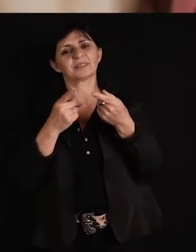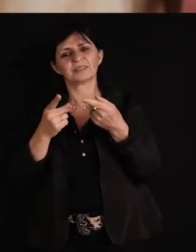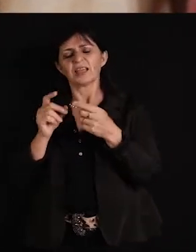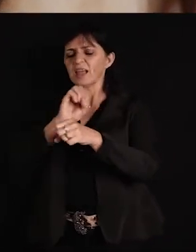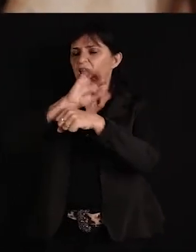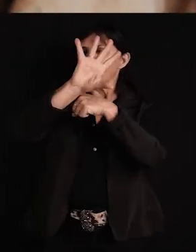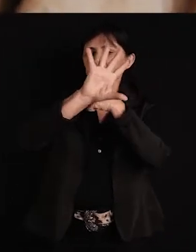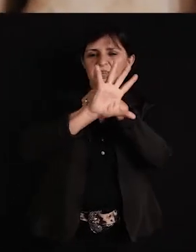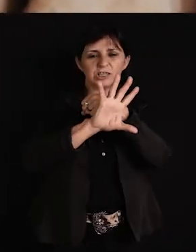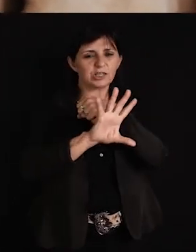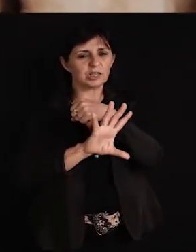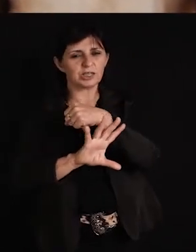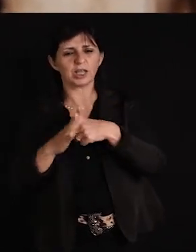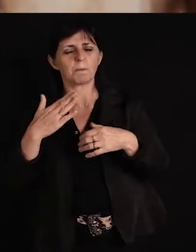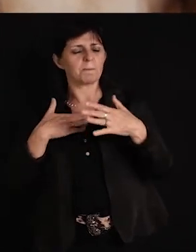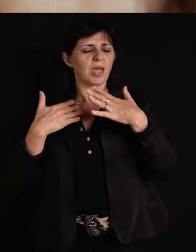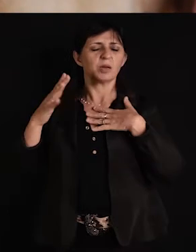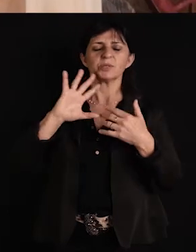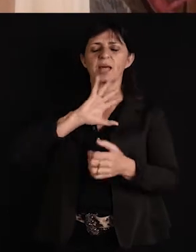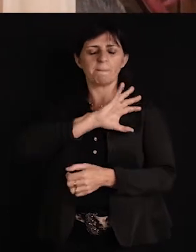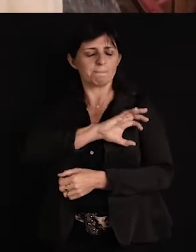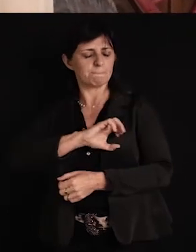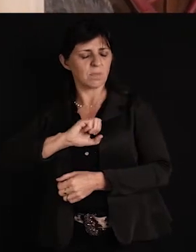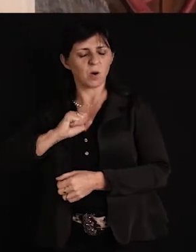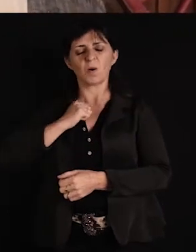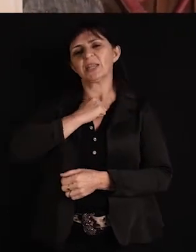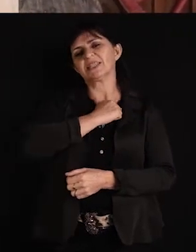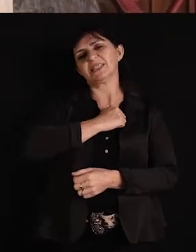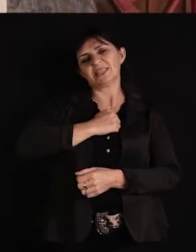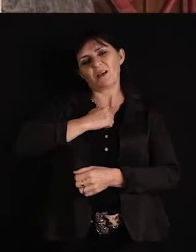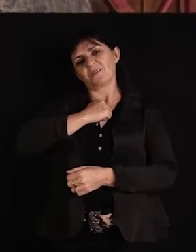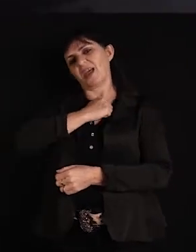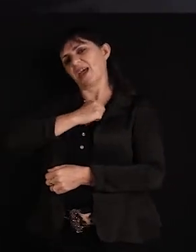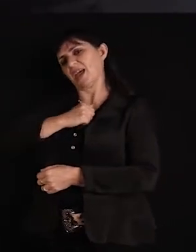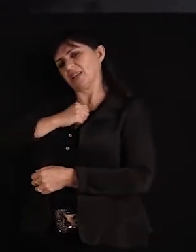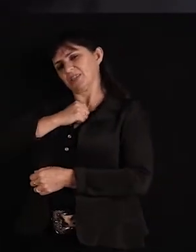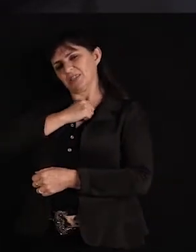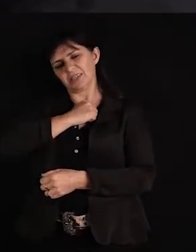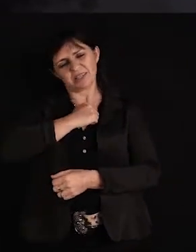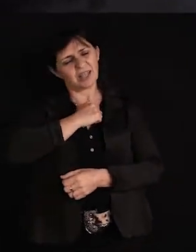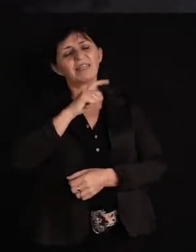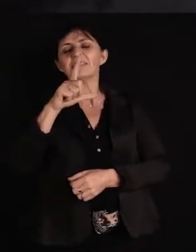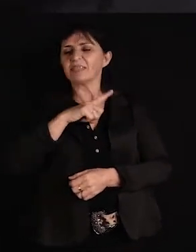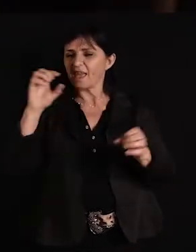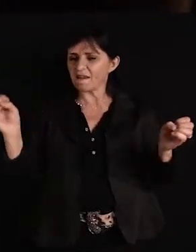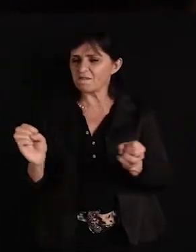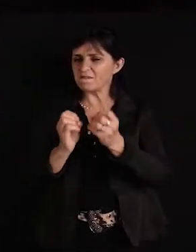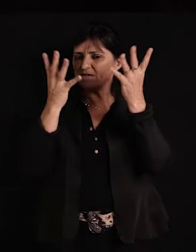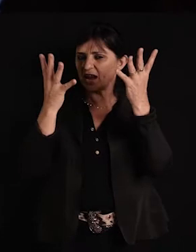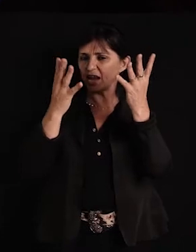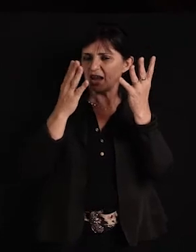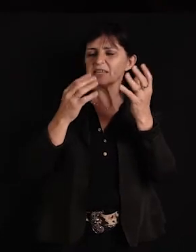Erechim dos meus amores e saudades, tem a festa nacional